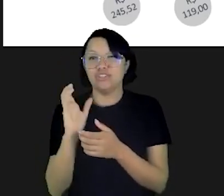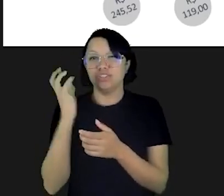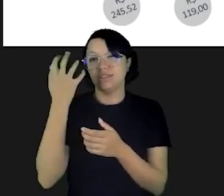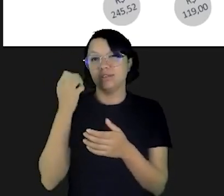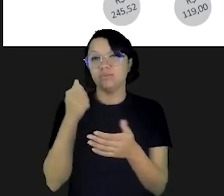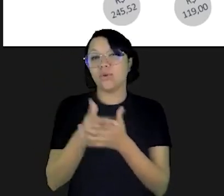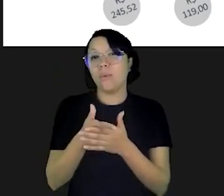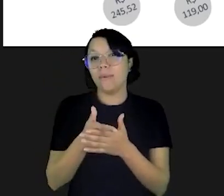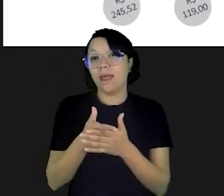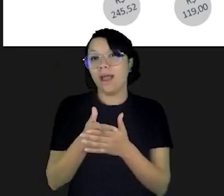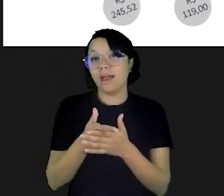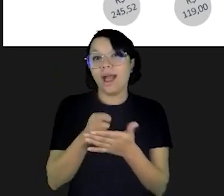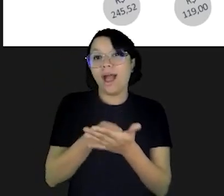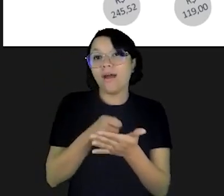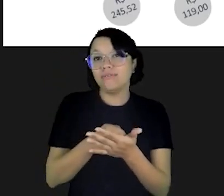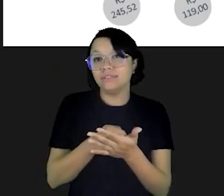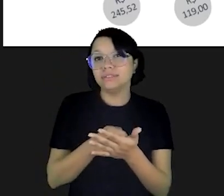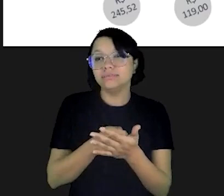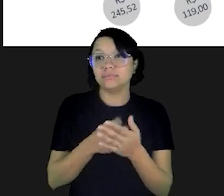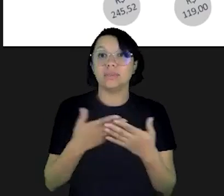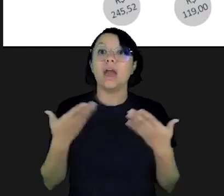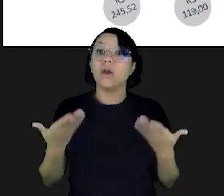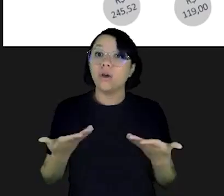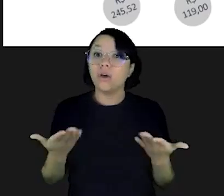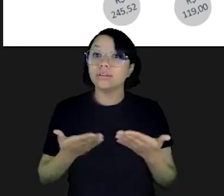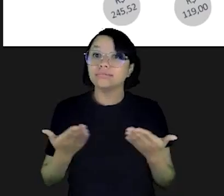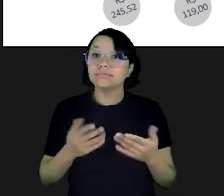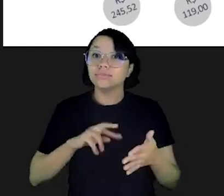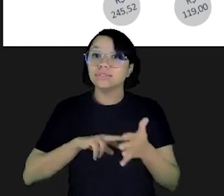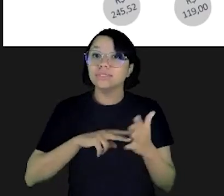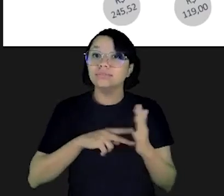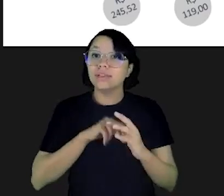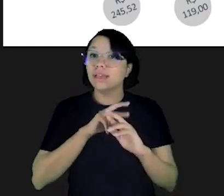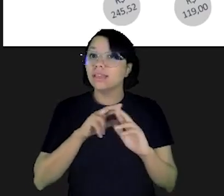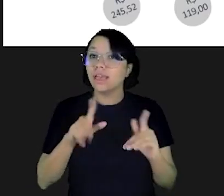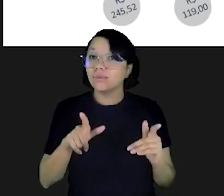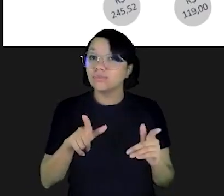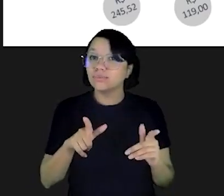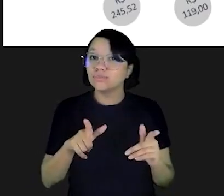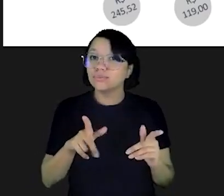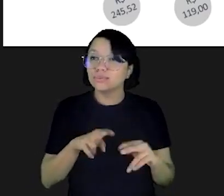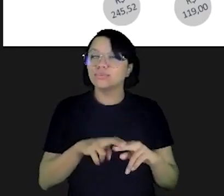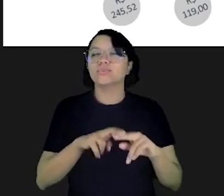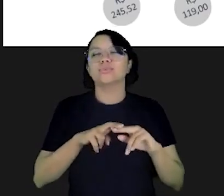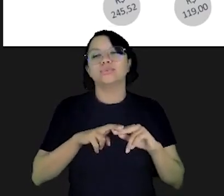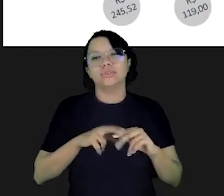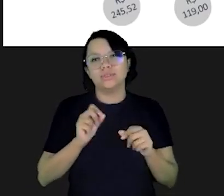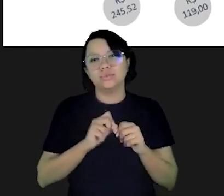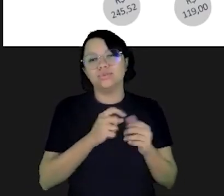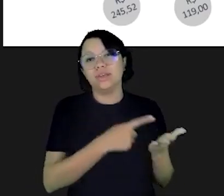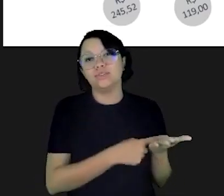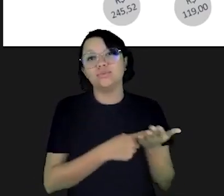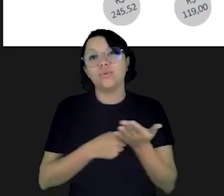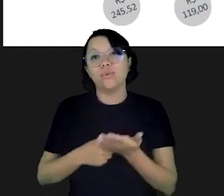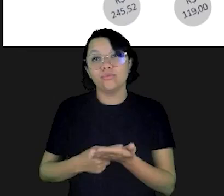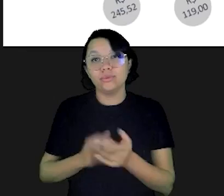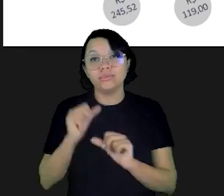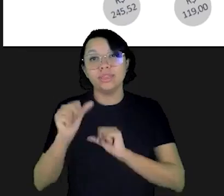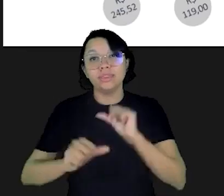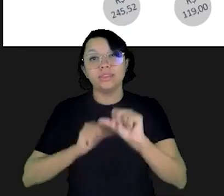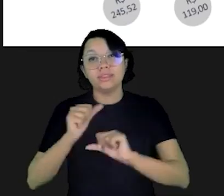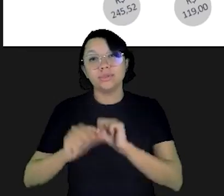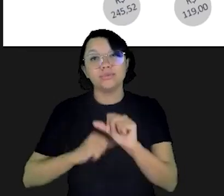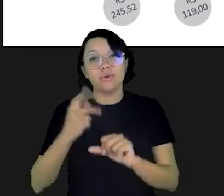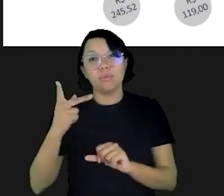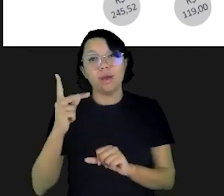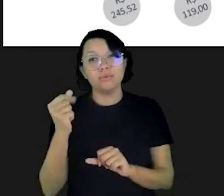inteligente decisão de compra e agora significado é outro por isso a gente faz esse convite para que